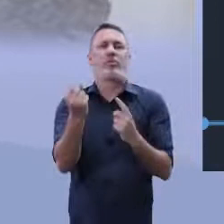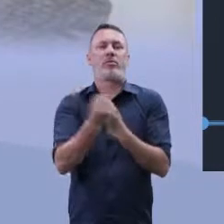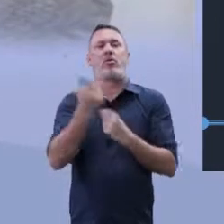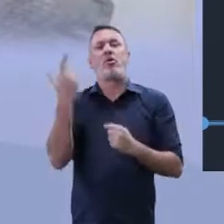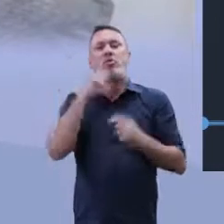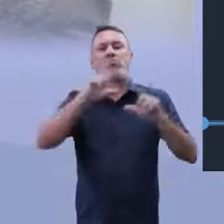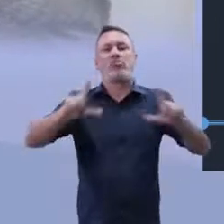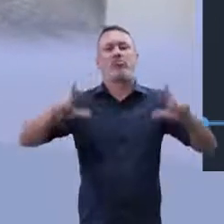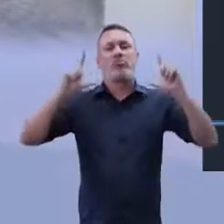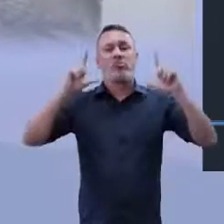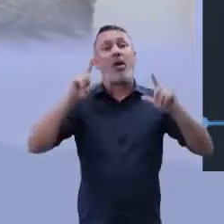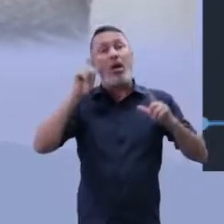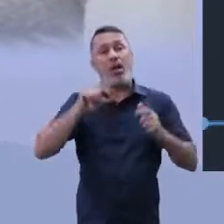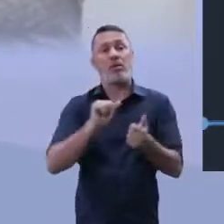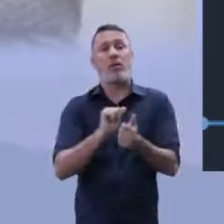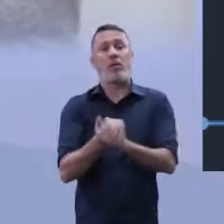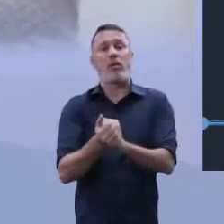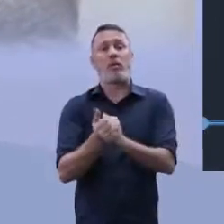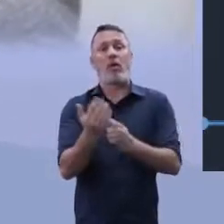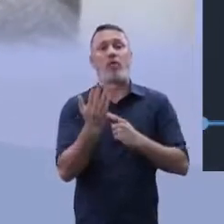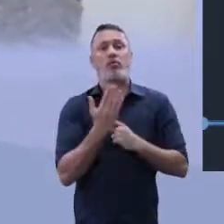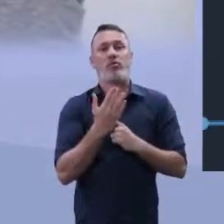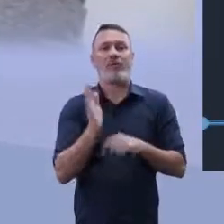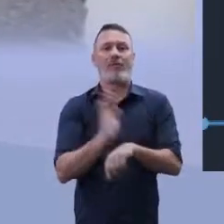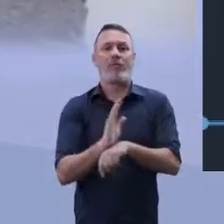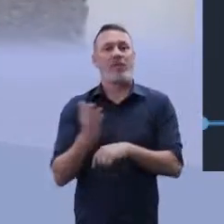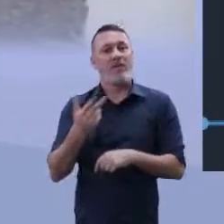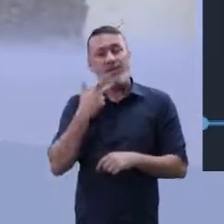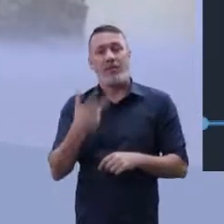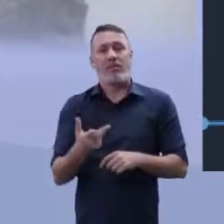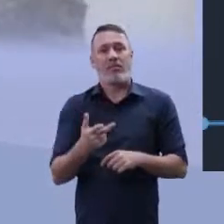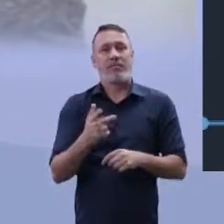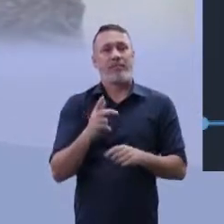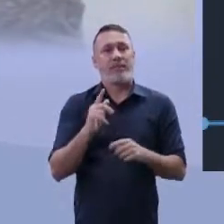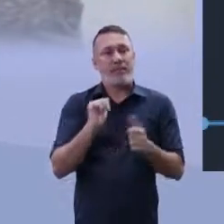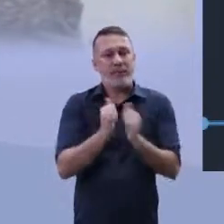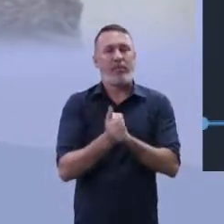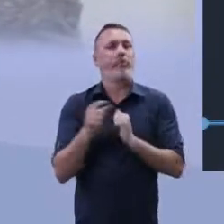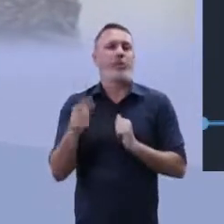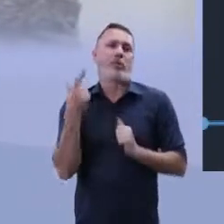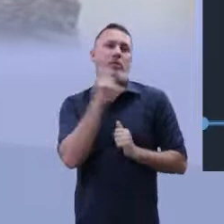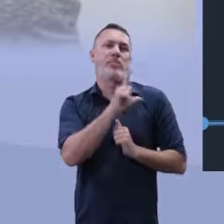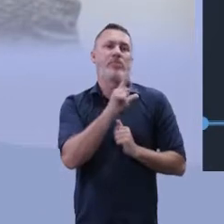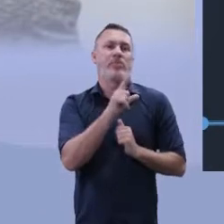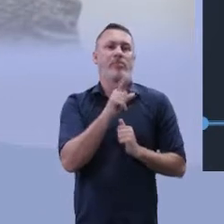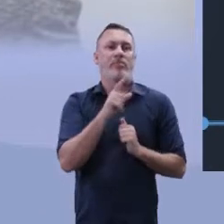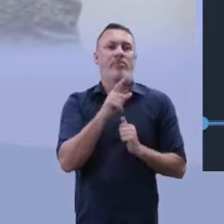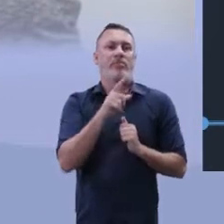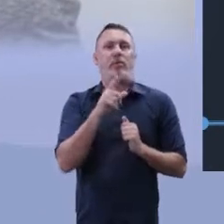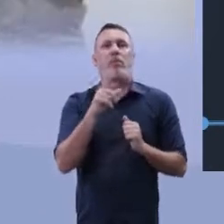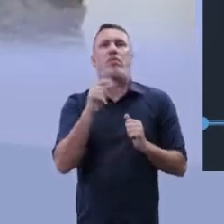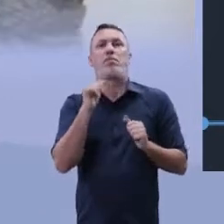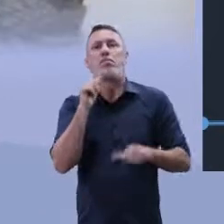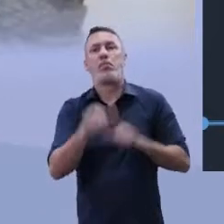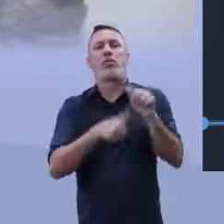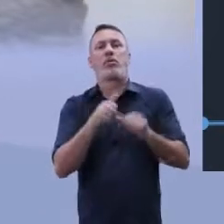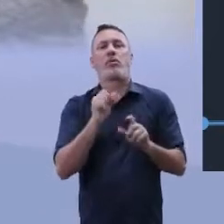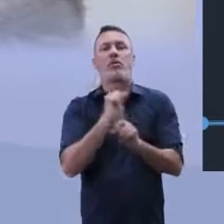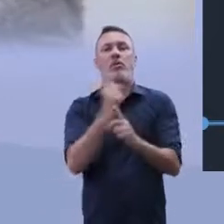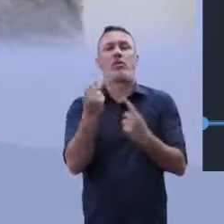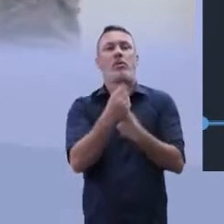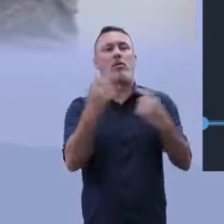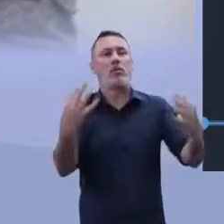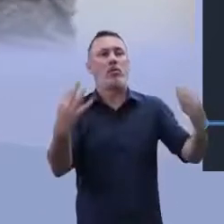conseguiu esse espaço pelo esporte. Ele consegue o espaço pelo esporte. Então, ele consegue ali, ele consegue